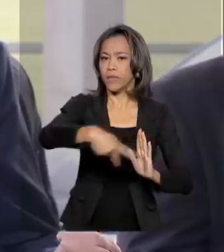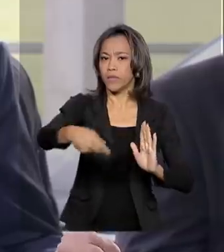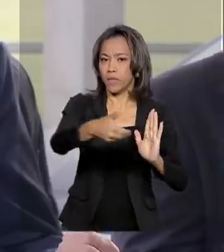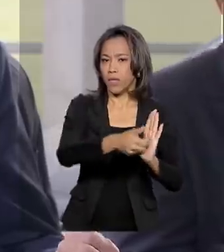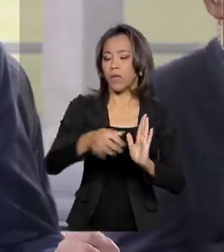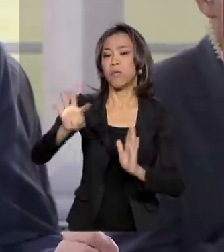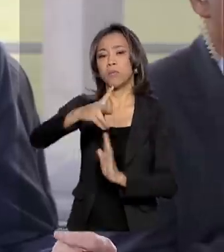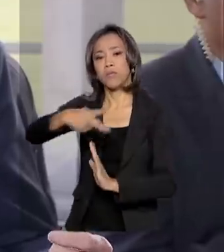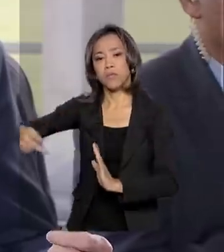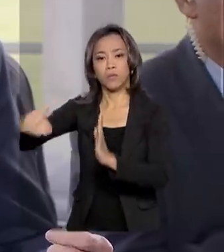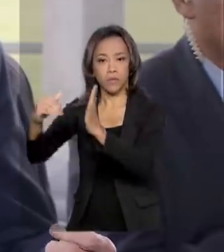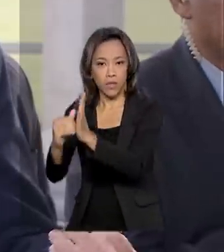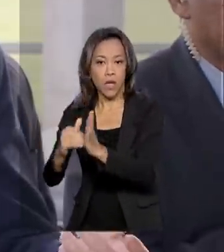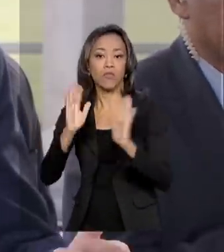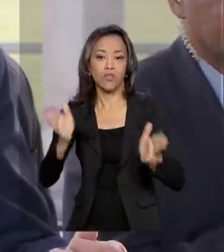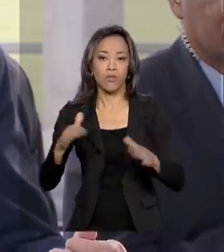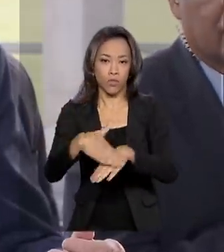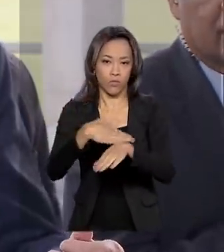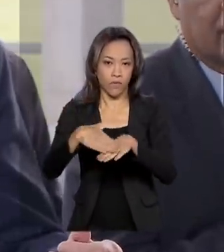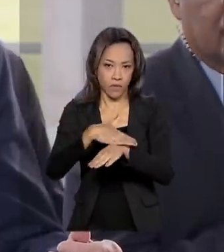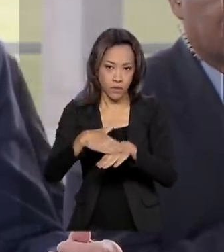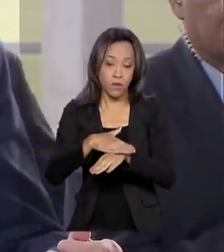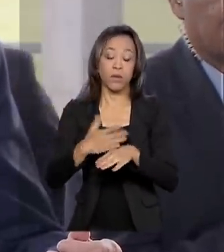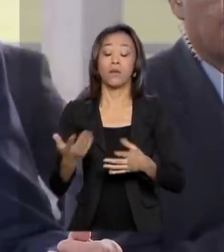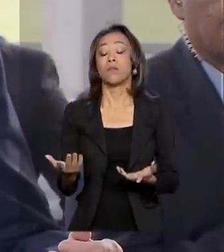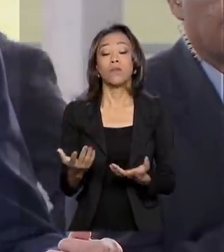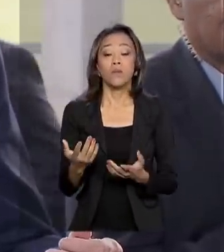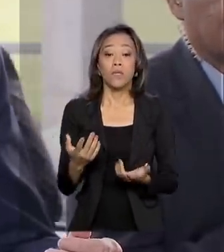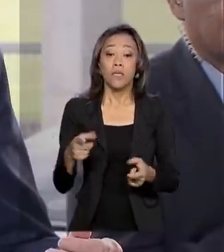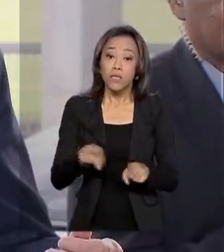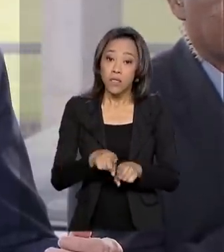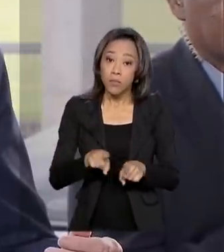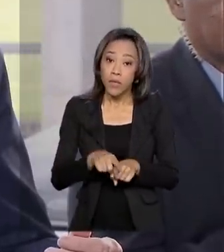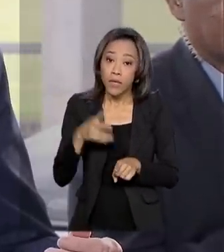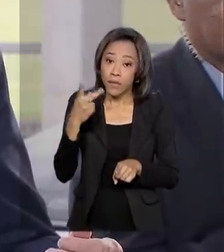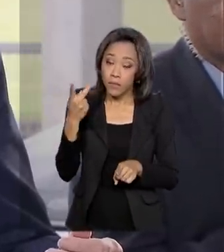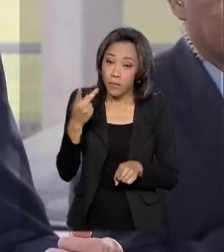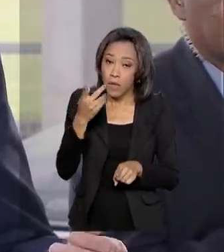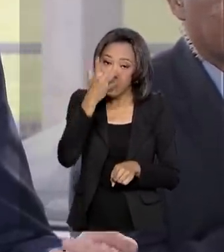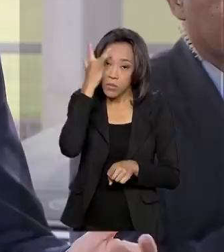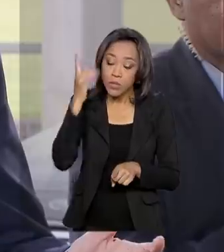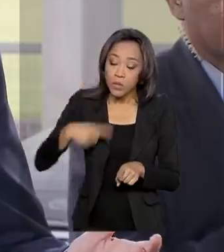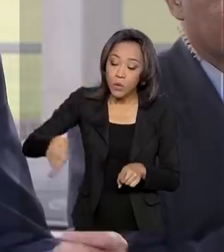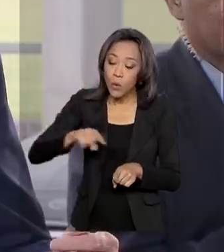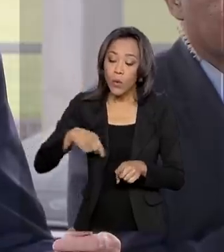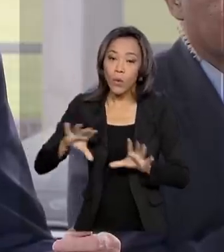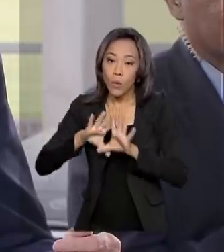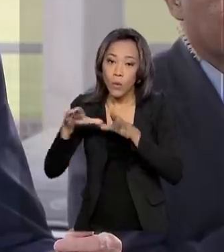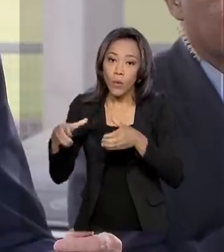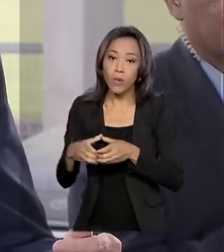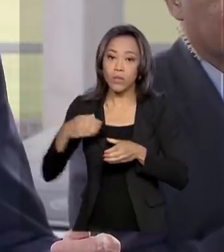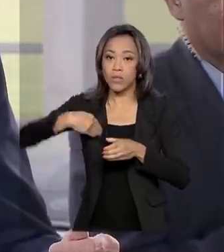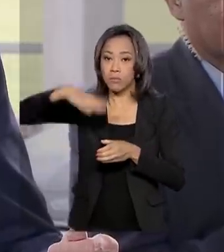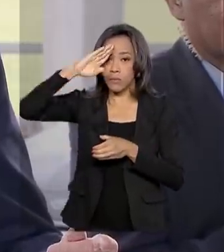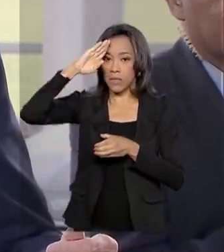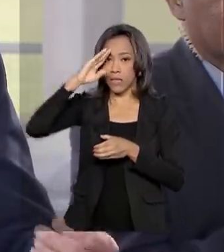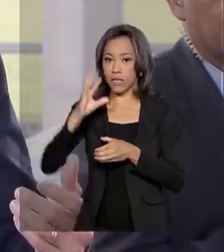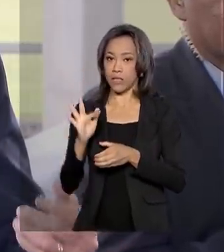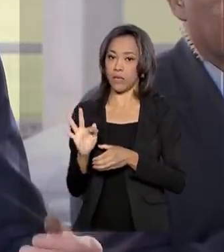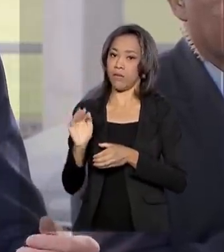vota hoje no Senado e o pessoal chegando, inclusive o nosso pessoal da Força Aérea, mais de uma dezena de militares,